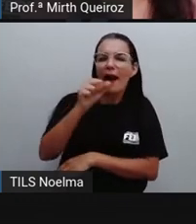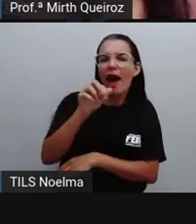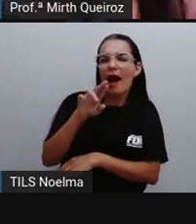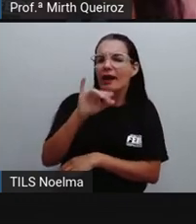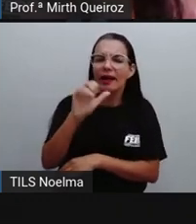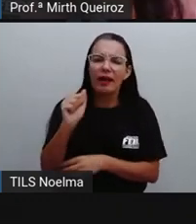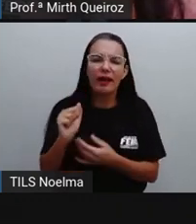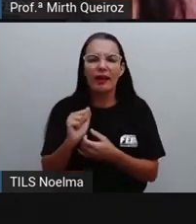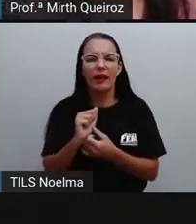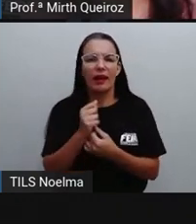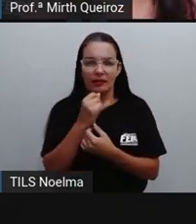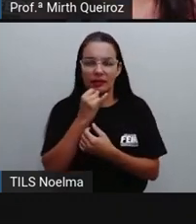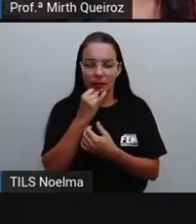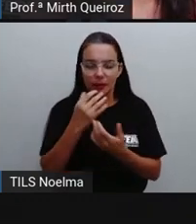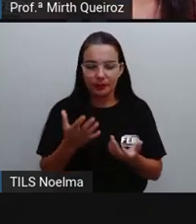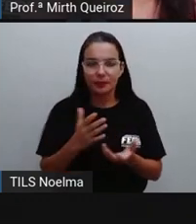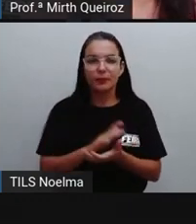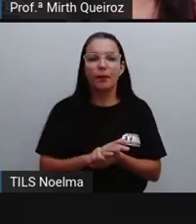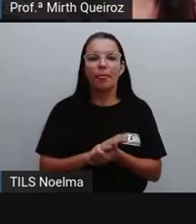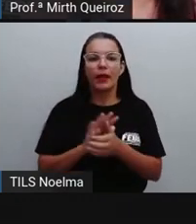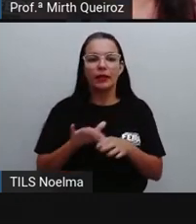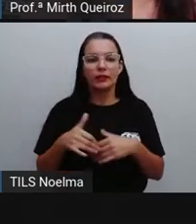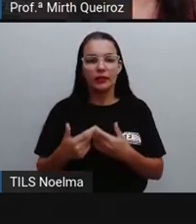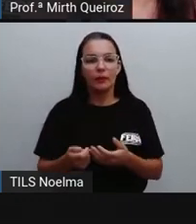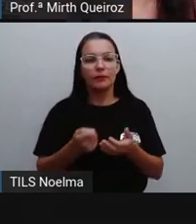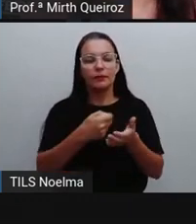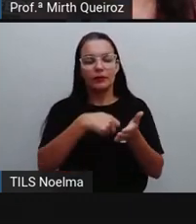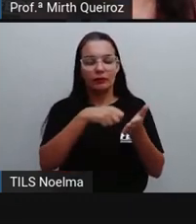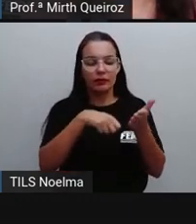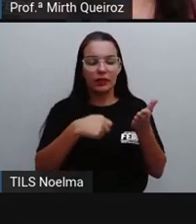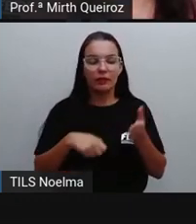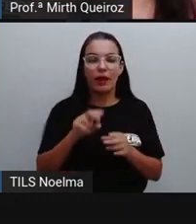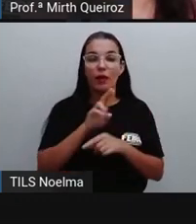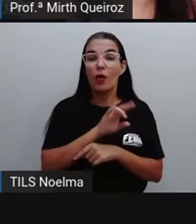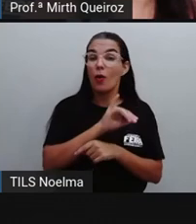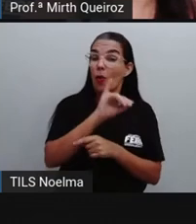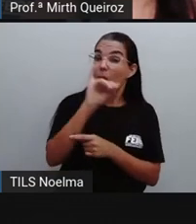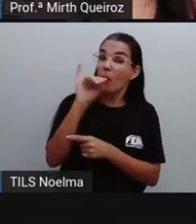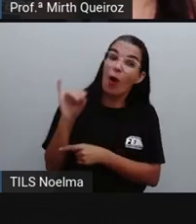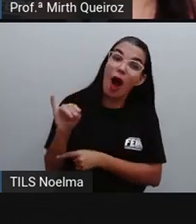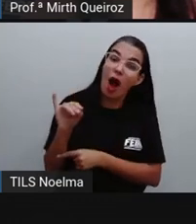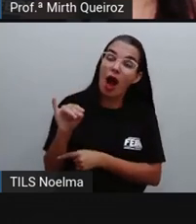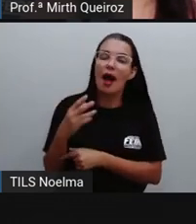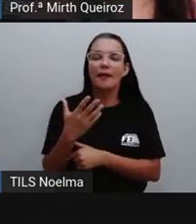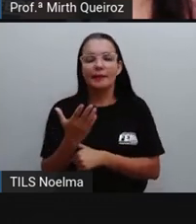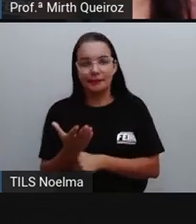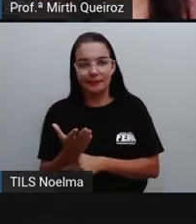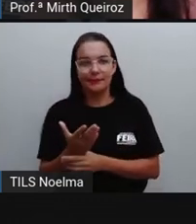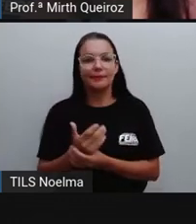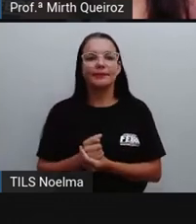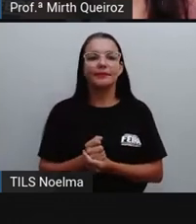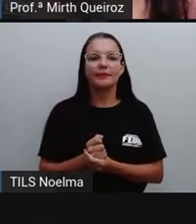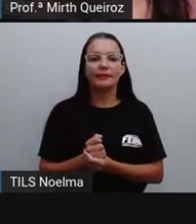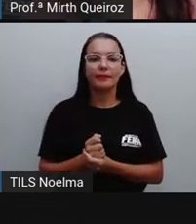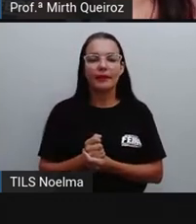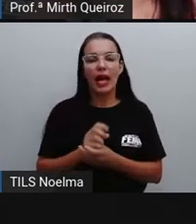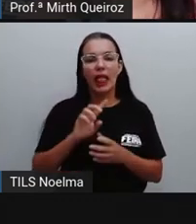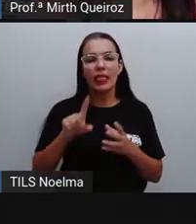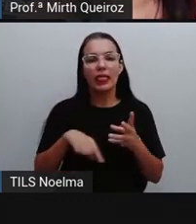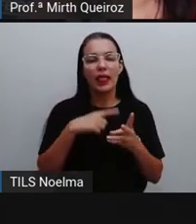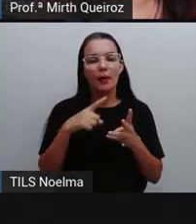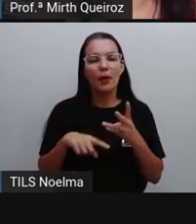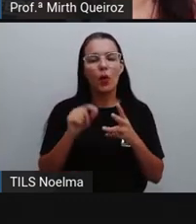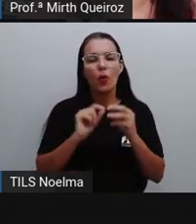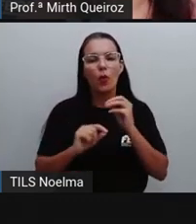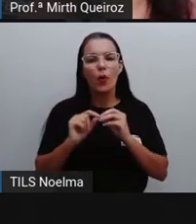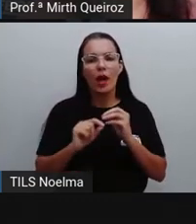querido João, que a gente escreve ali logo no início, na segunda linha, certo? E depois, o